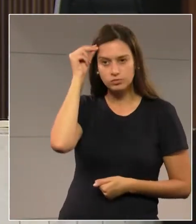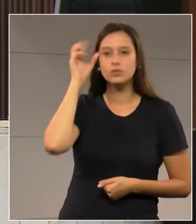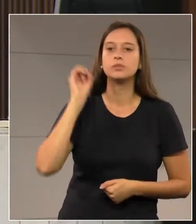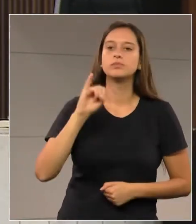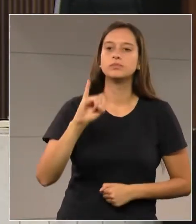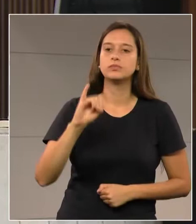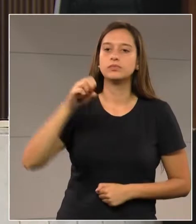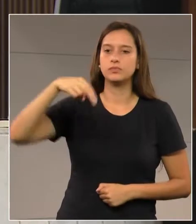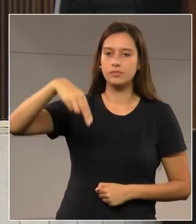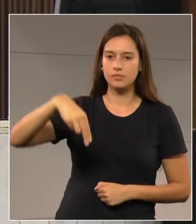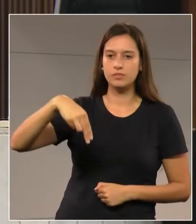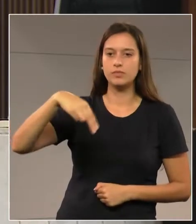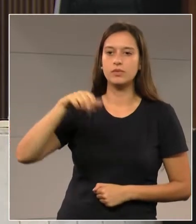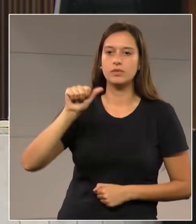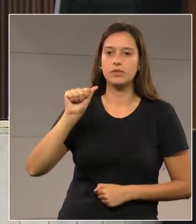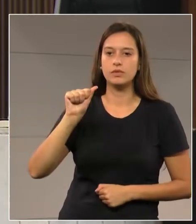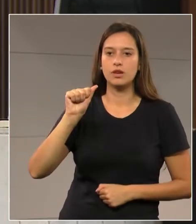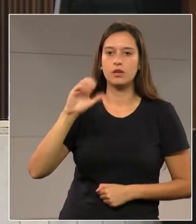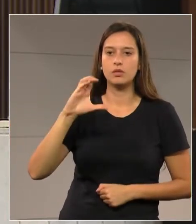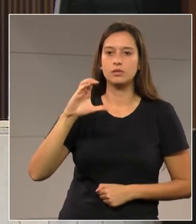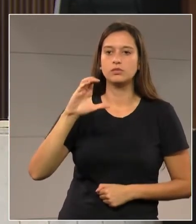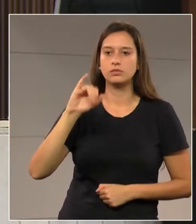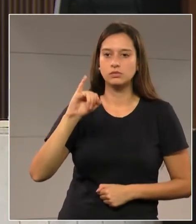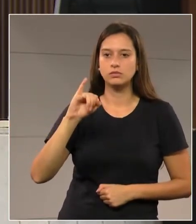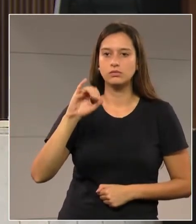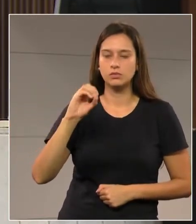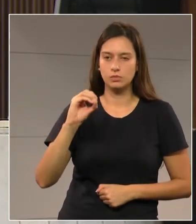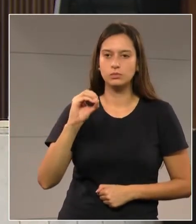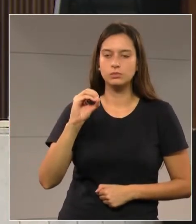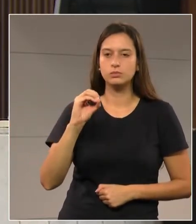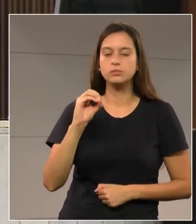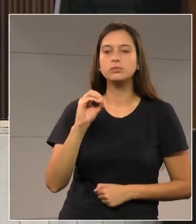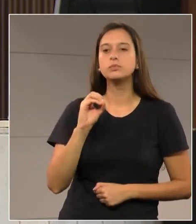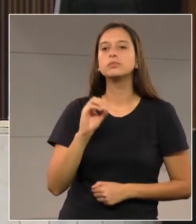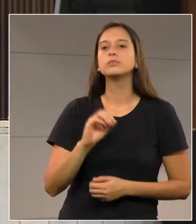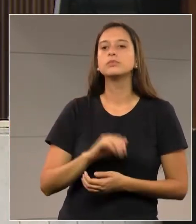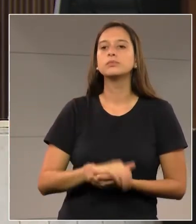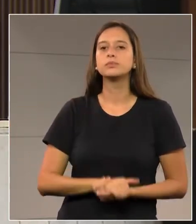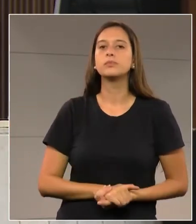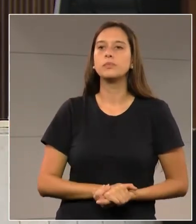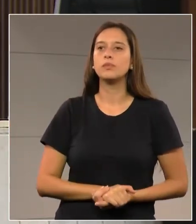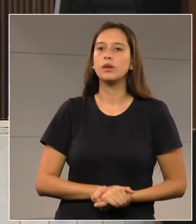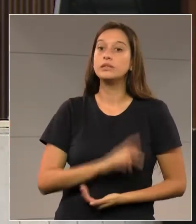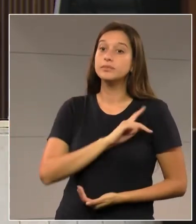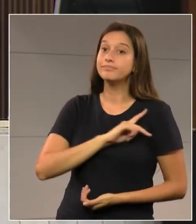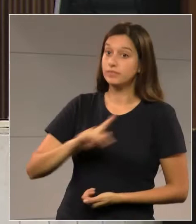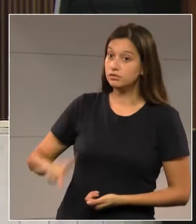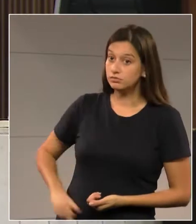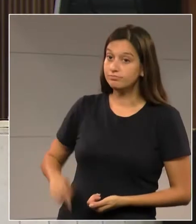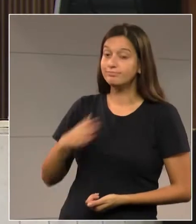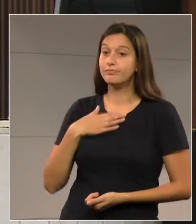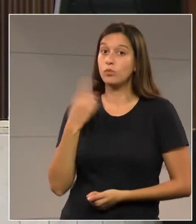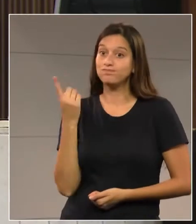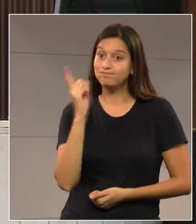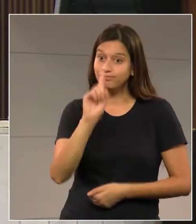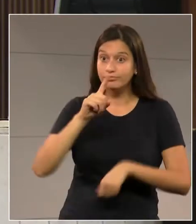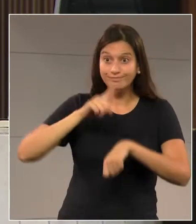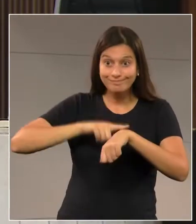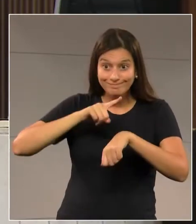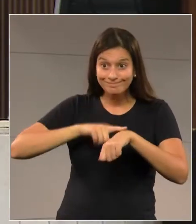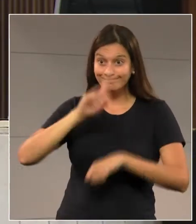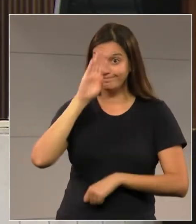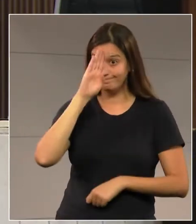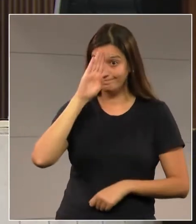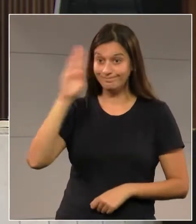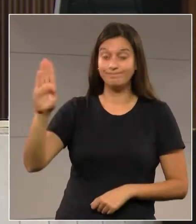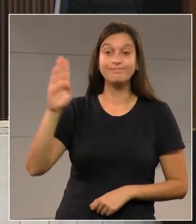Senhor presidente, eu uso da tribuna e gostaria nesse momento principalmente me